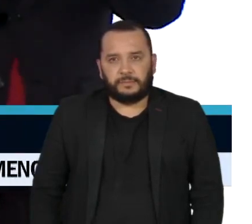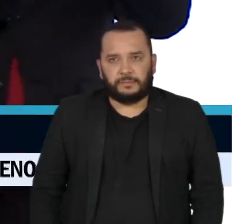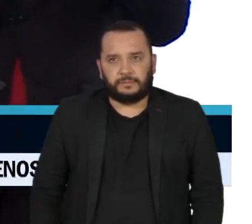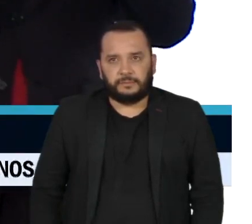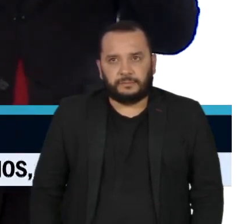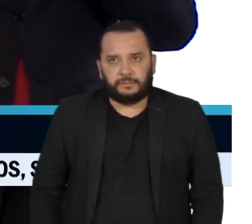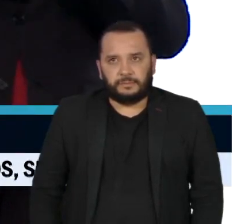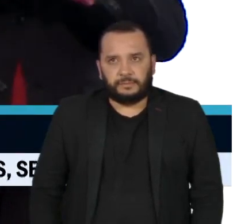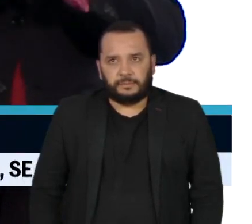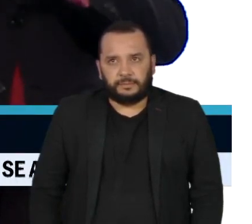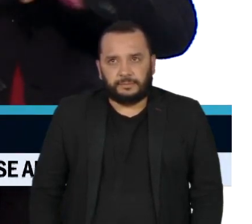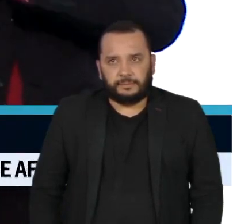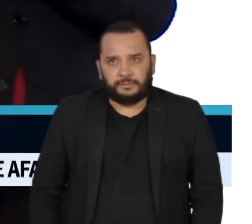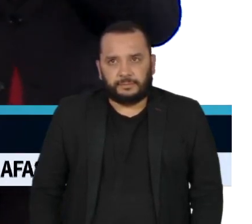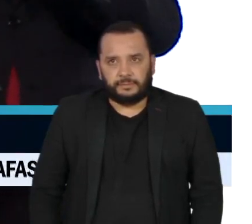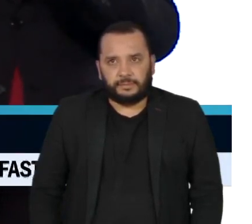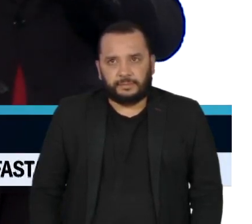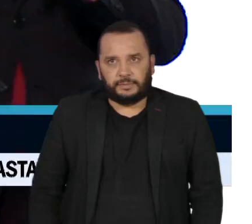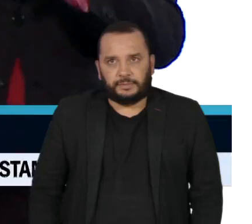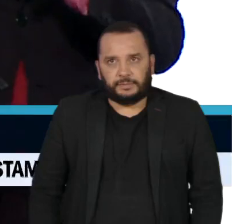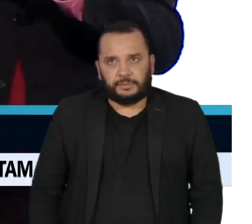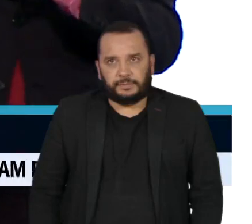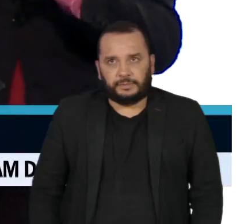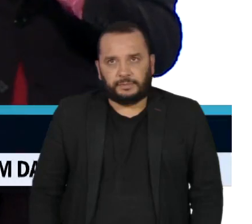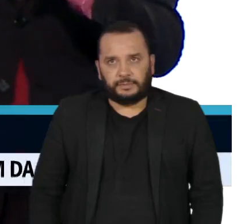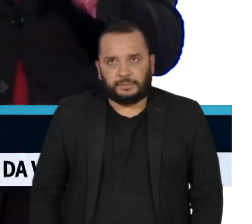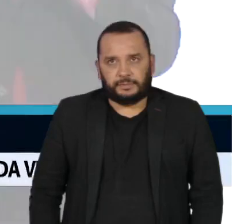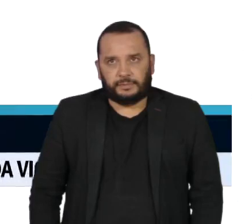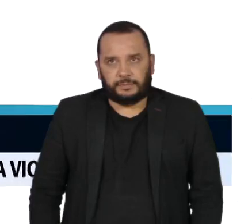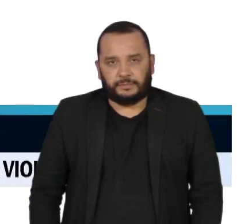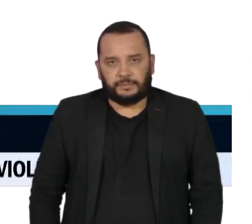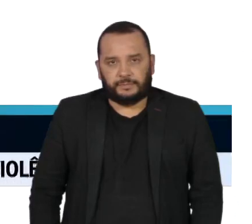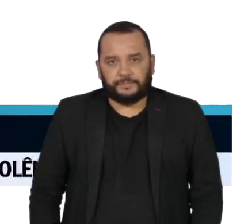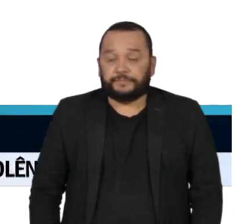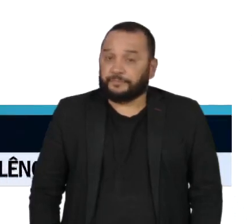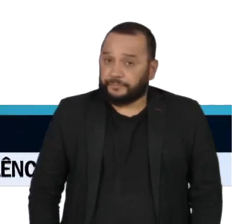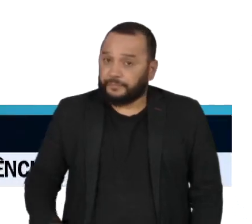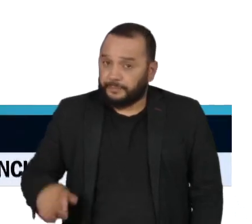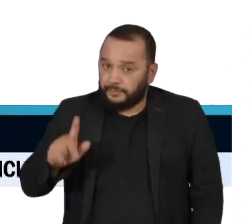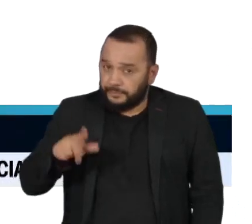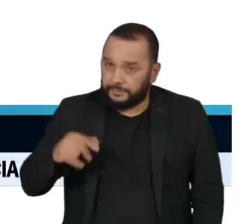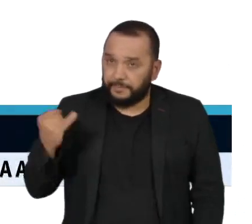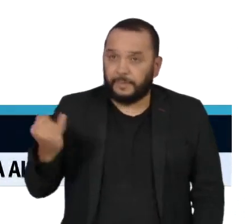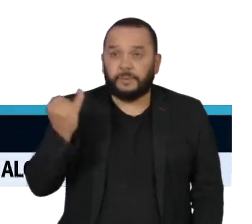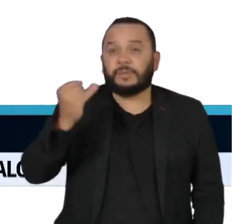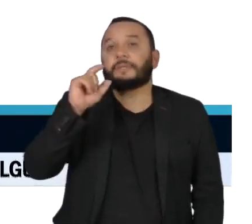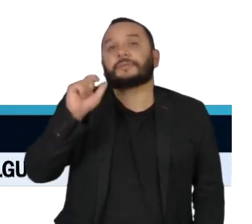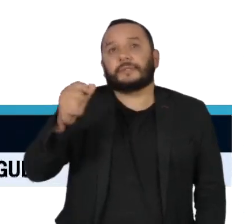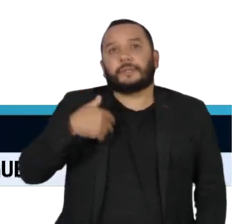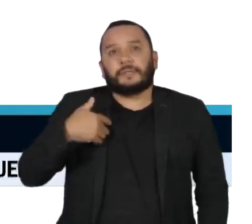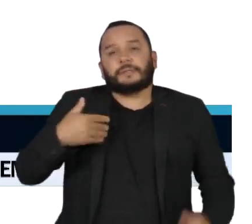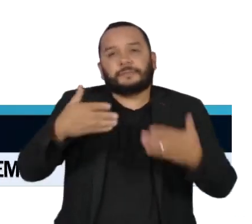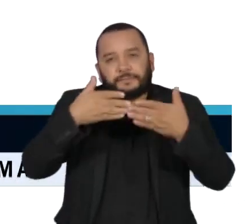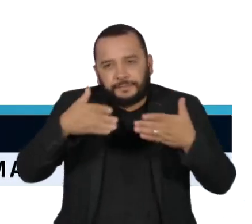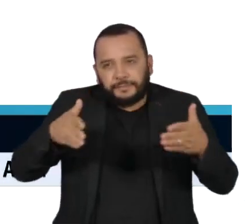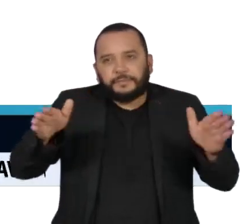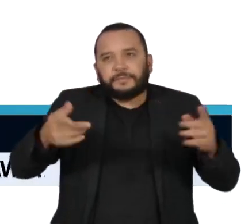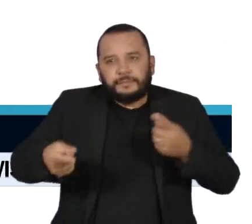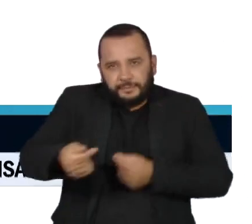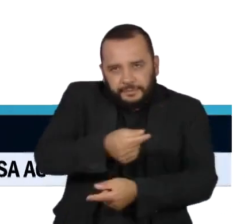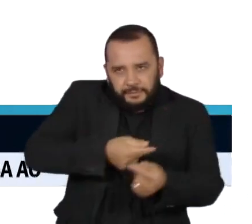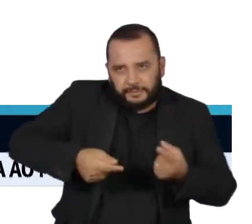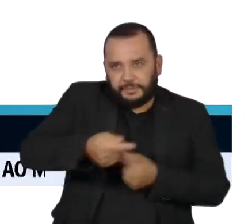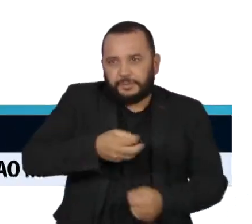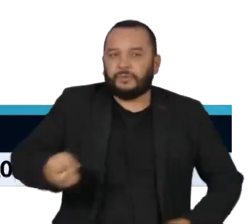tributária nesse contexto é fundamental. Vamos buscar abertura de novos mercados